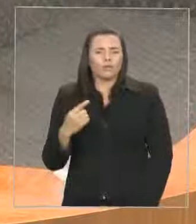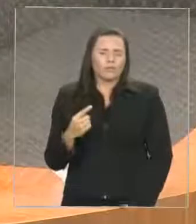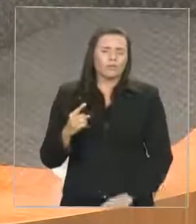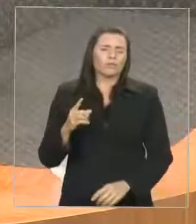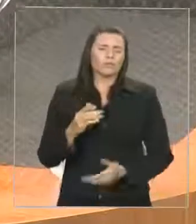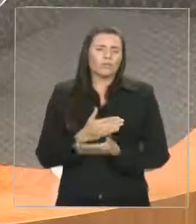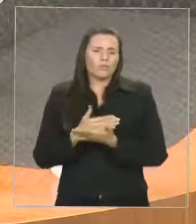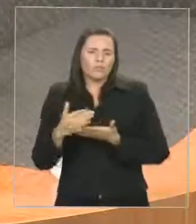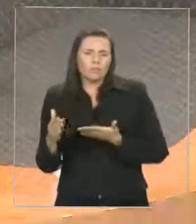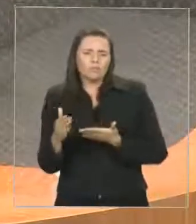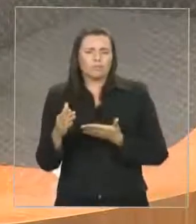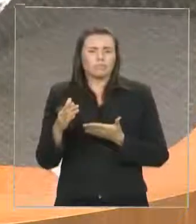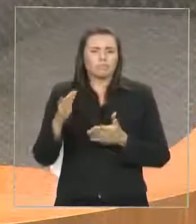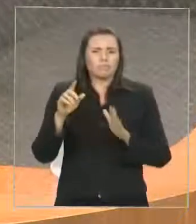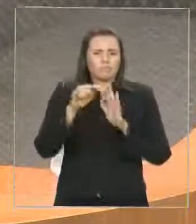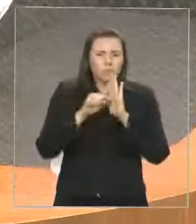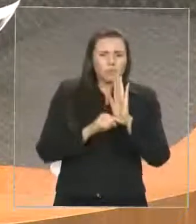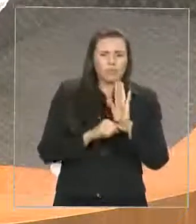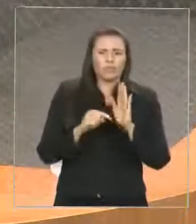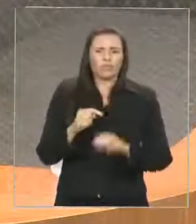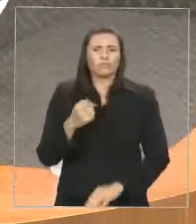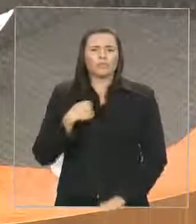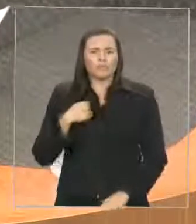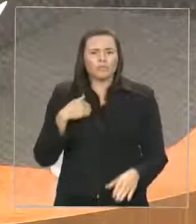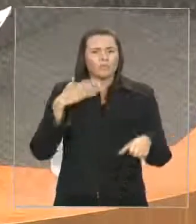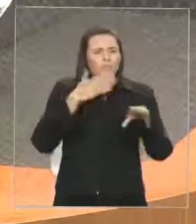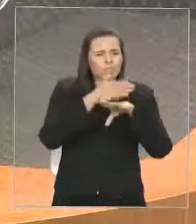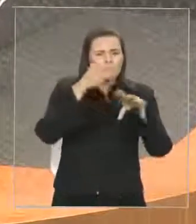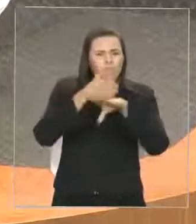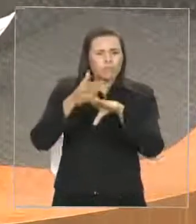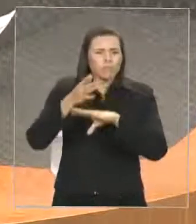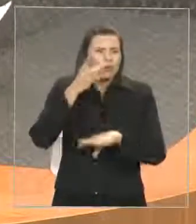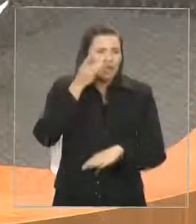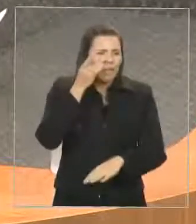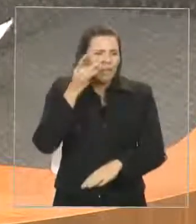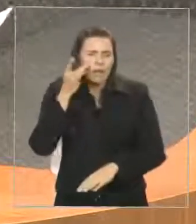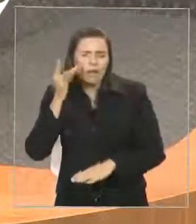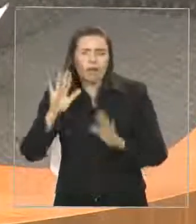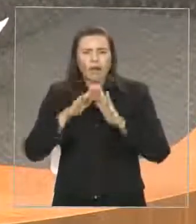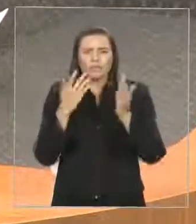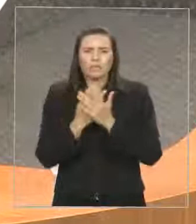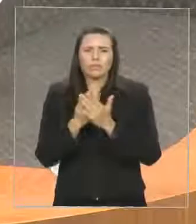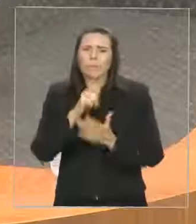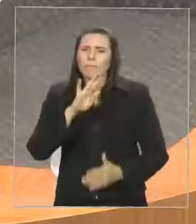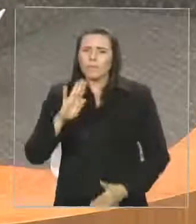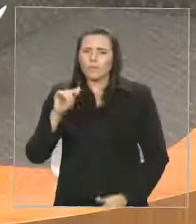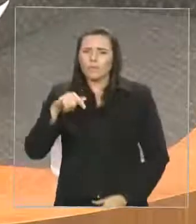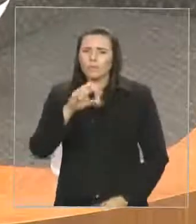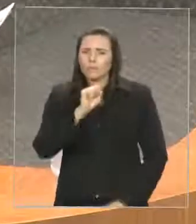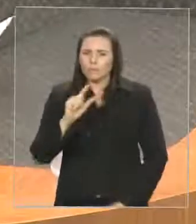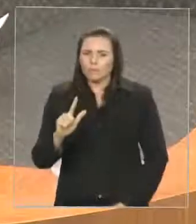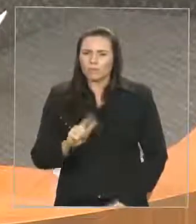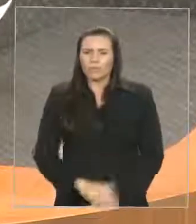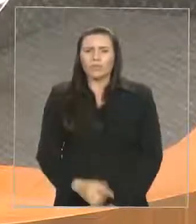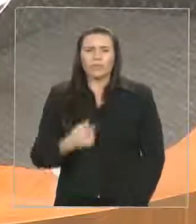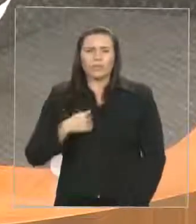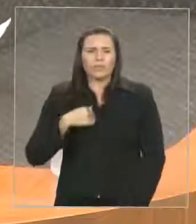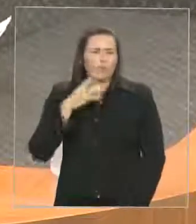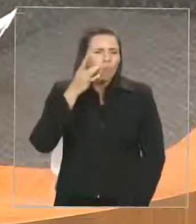projeto de olho nas escolas. Temos percorrido as escolas em São Luís e temos constatado escolas em estados deploráveis,